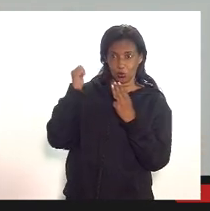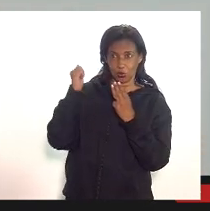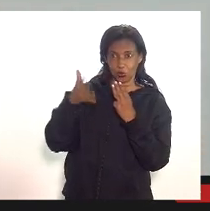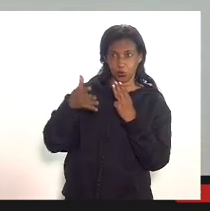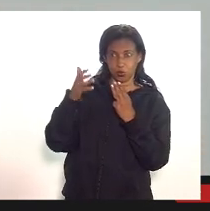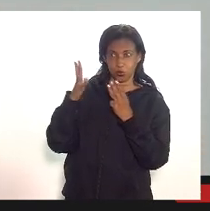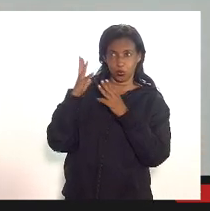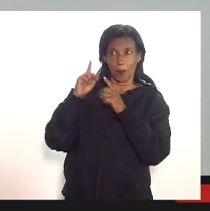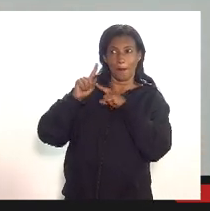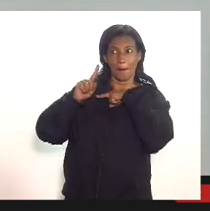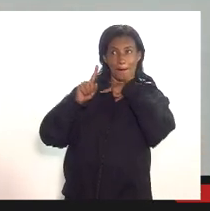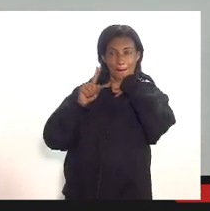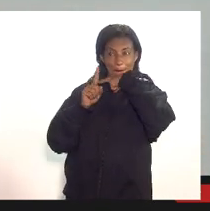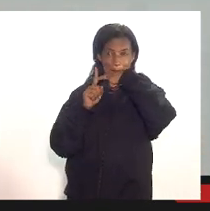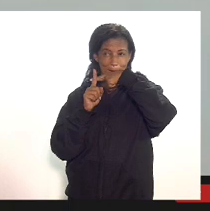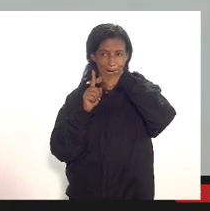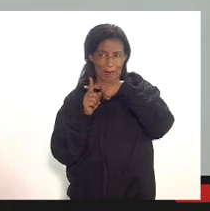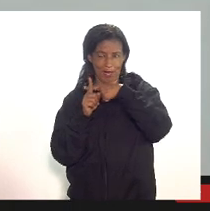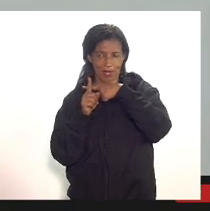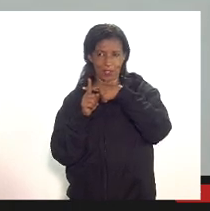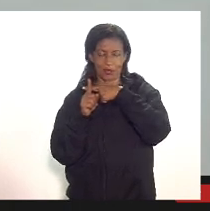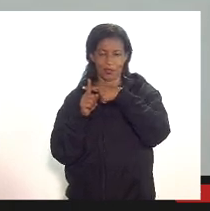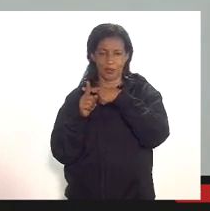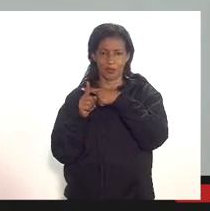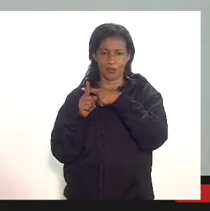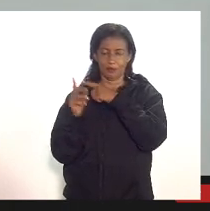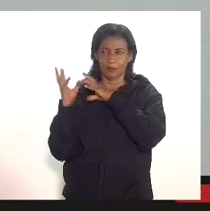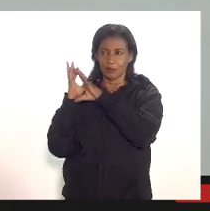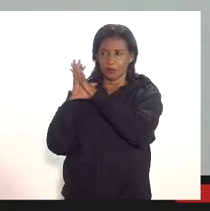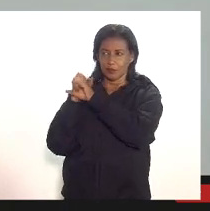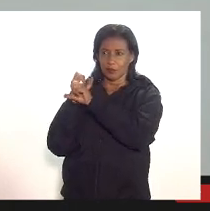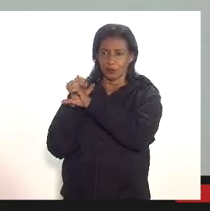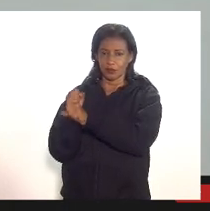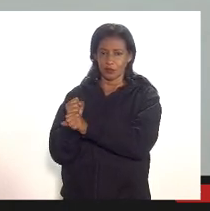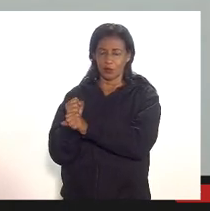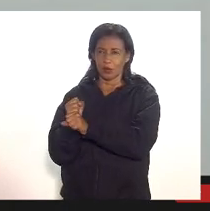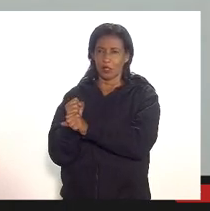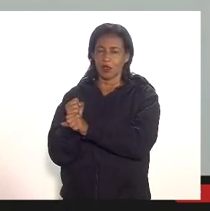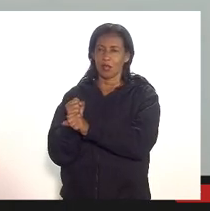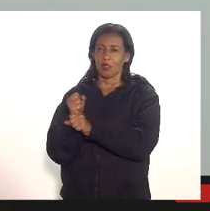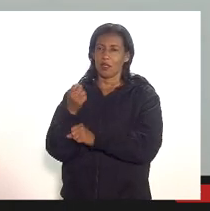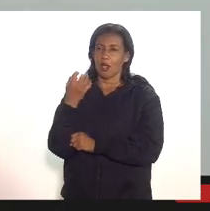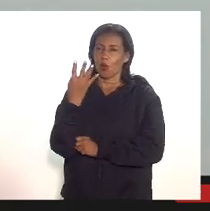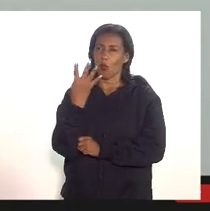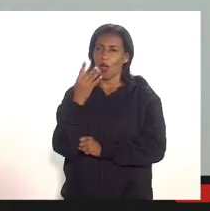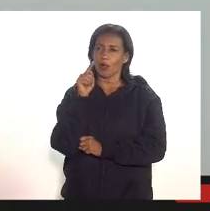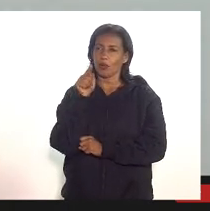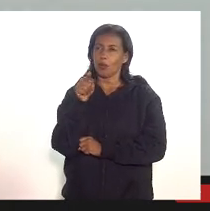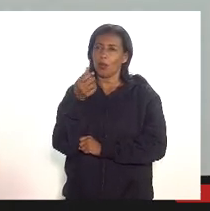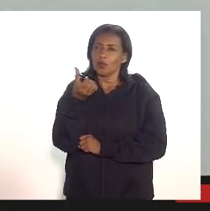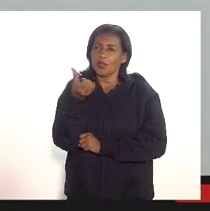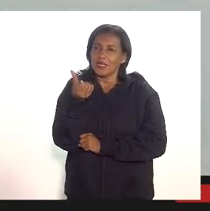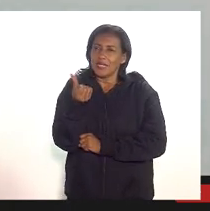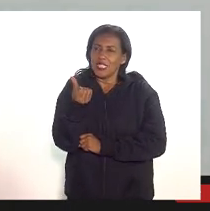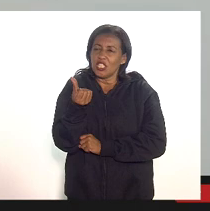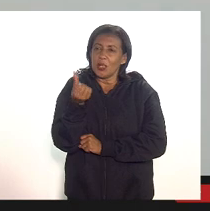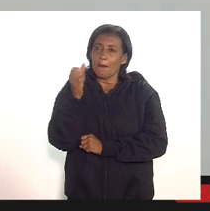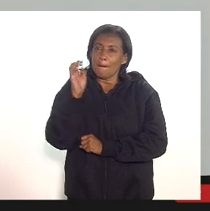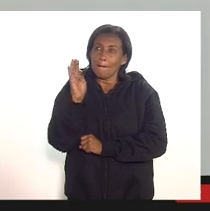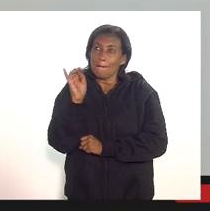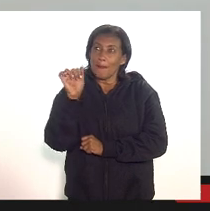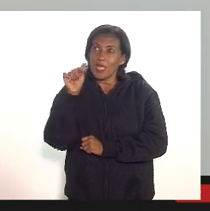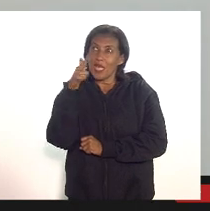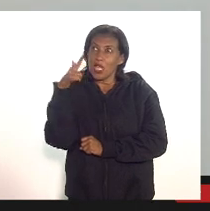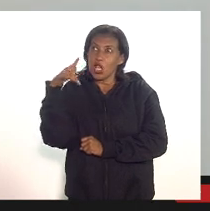aos investimentos da 4.6 bilhões de dedução o P